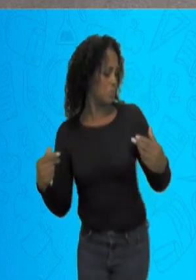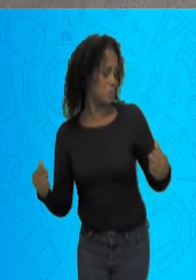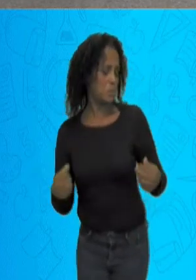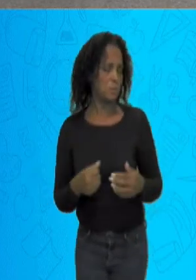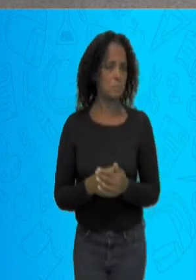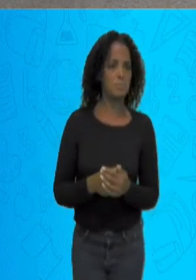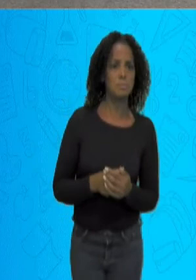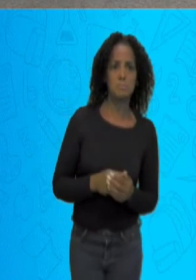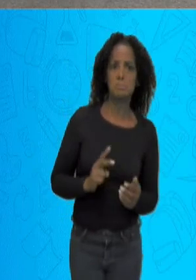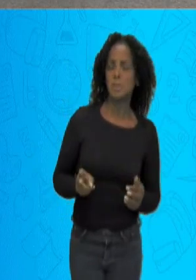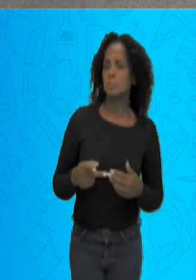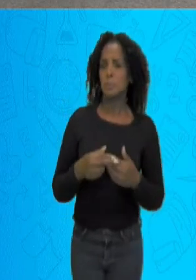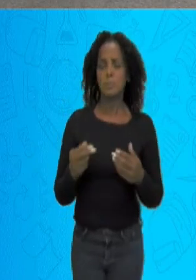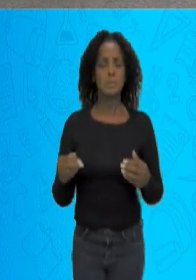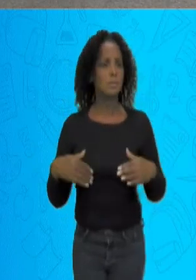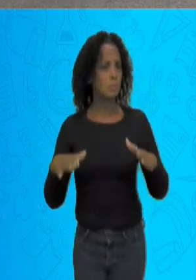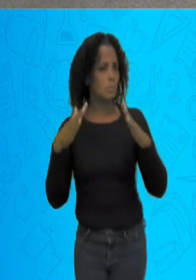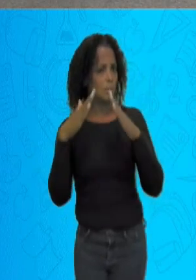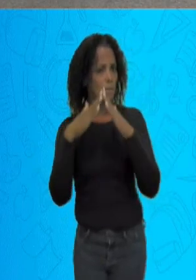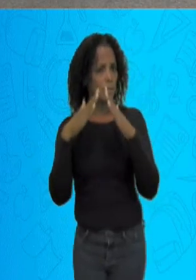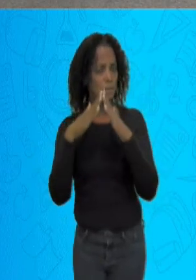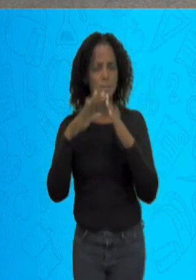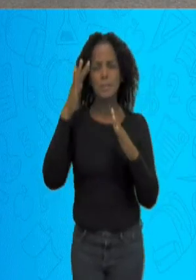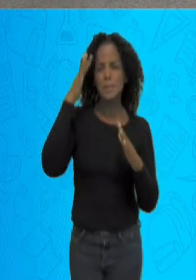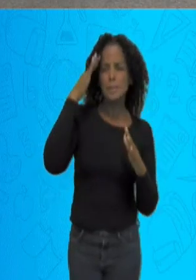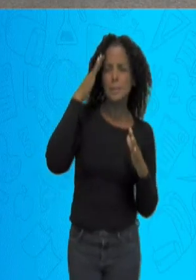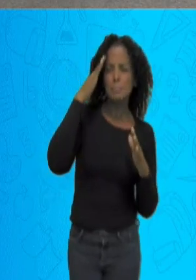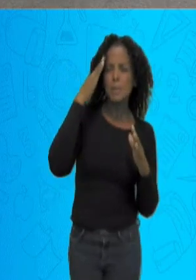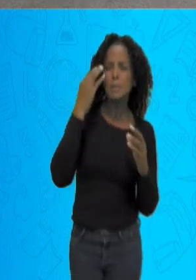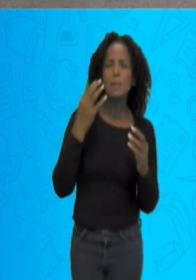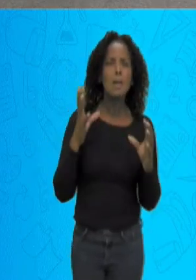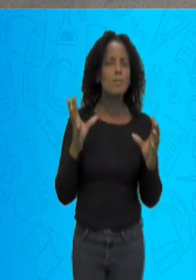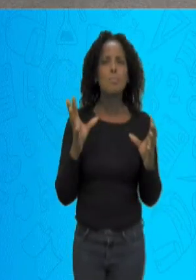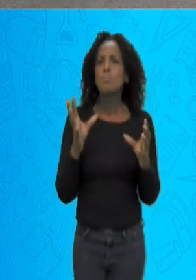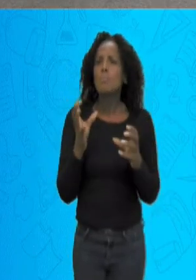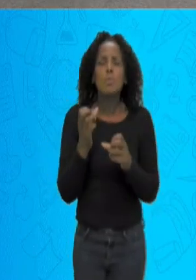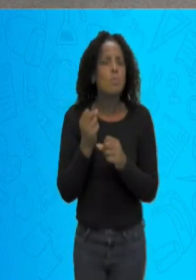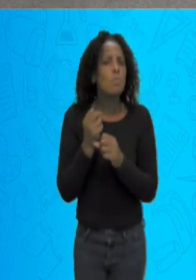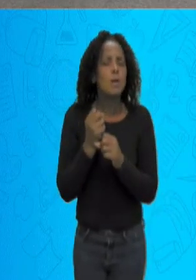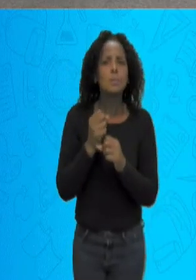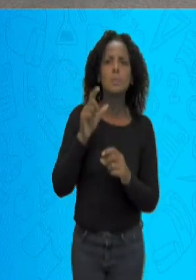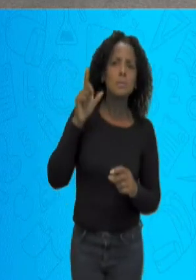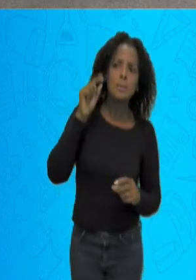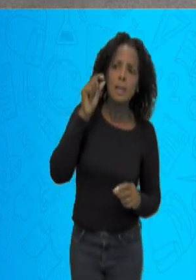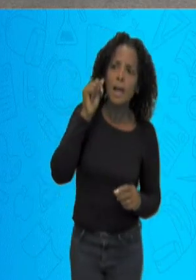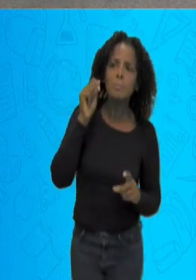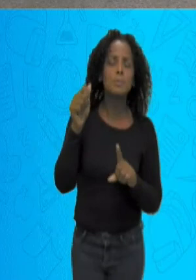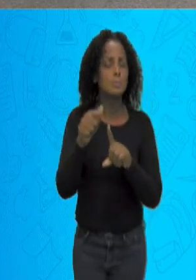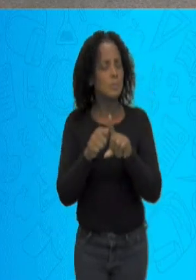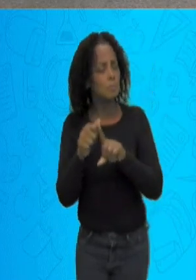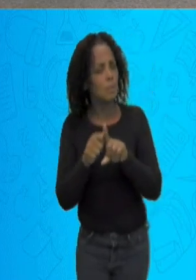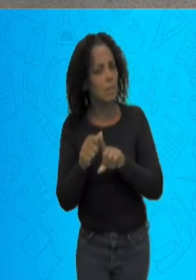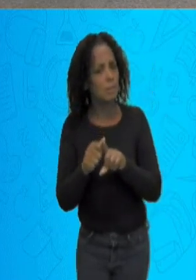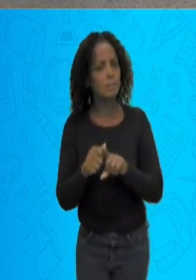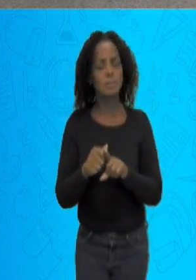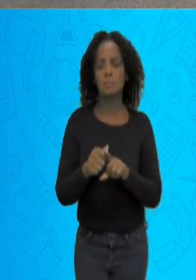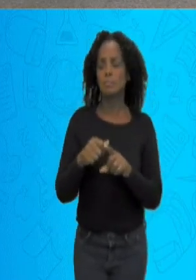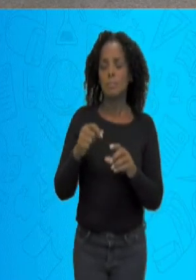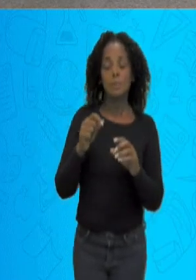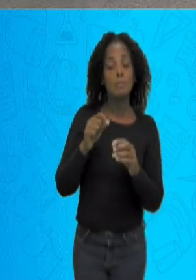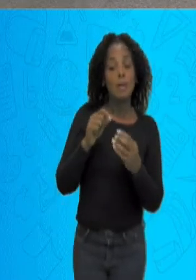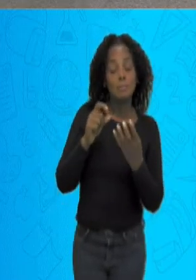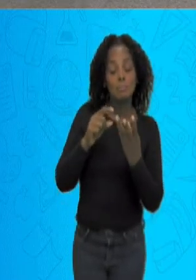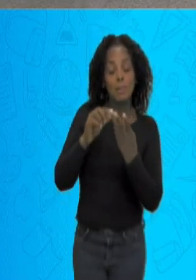Mesma coisa, você vai na sua casa. Você quer saber quantos lápis, quantas borrachas você tem? Você vai contar quantos